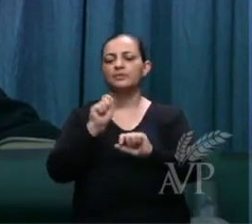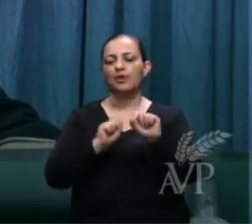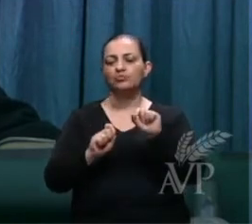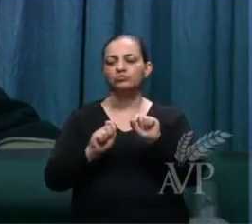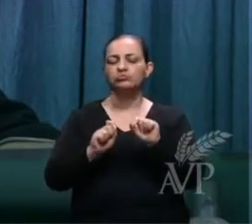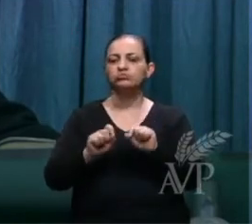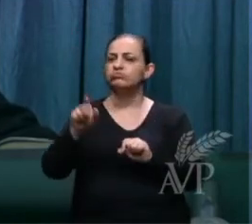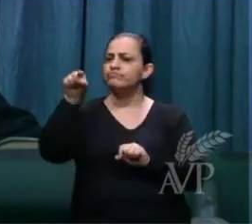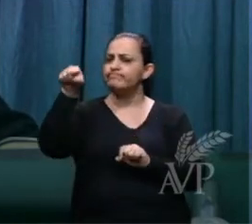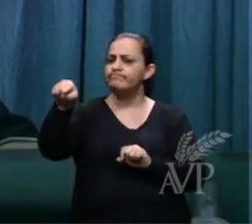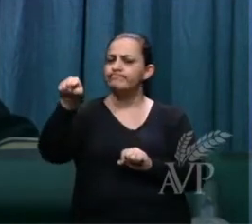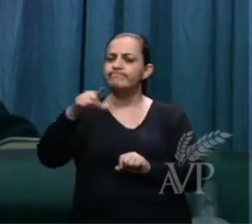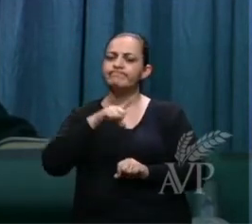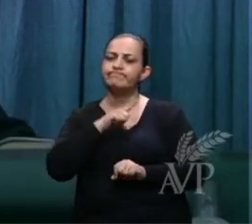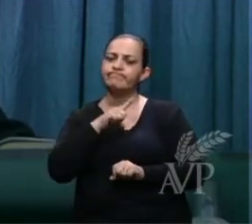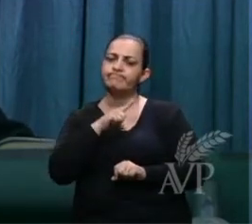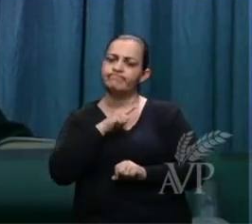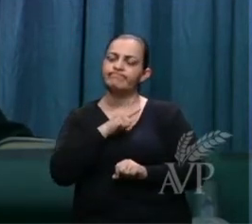ali estarão